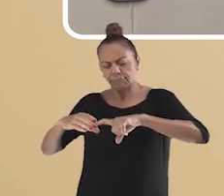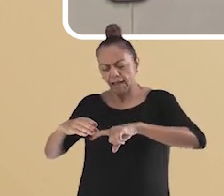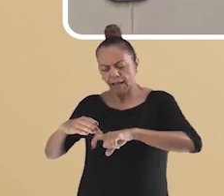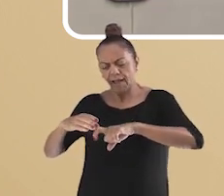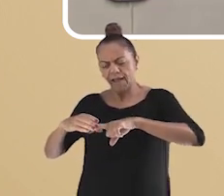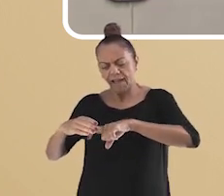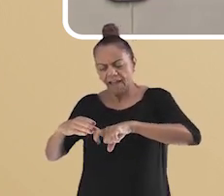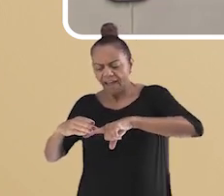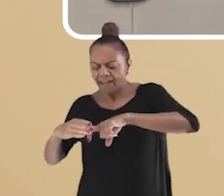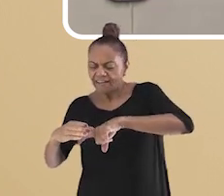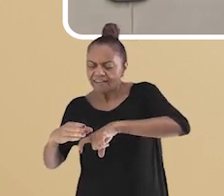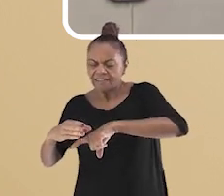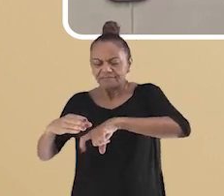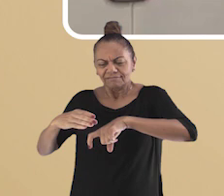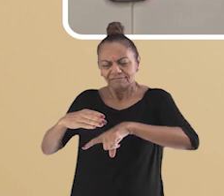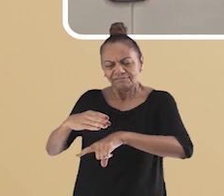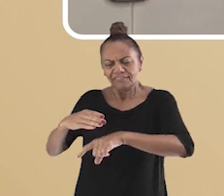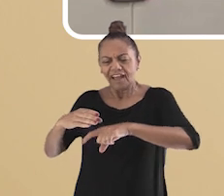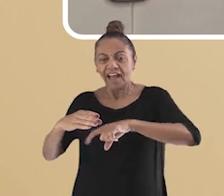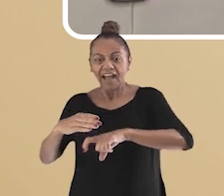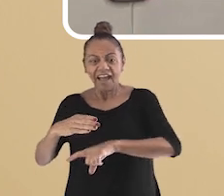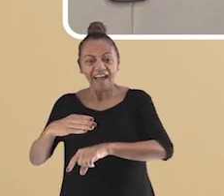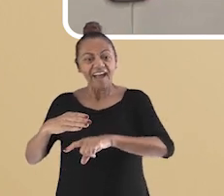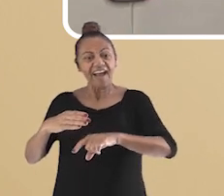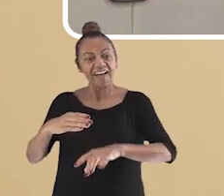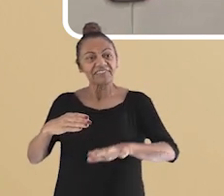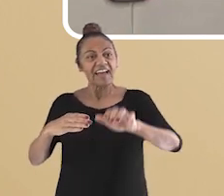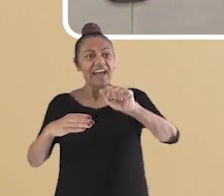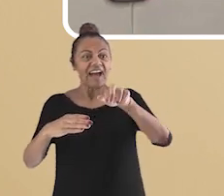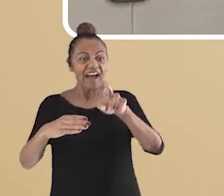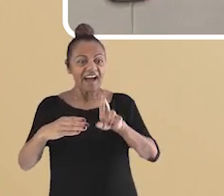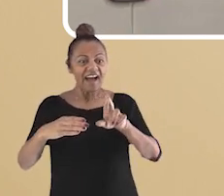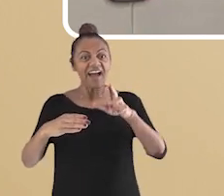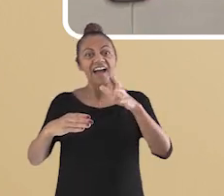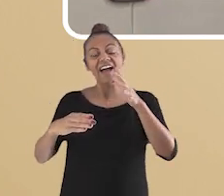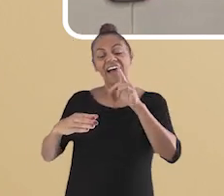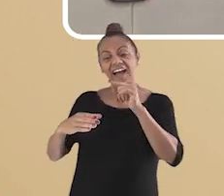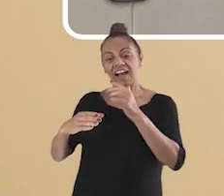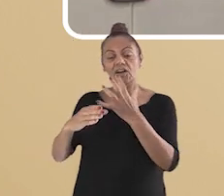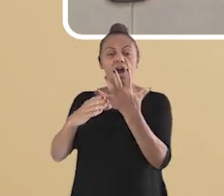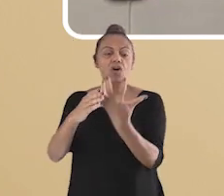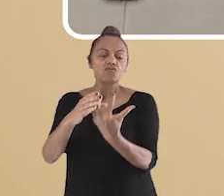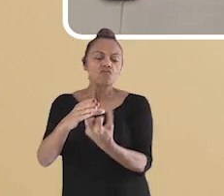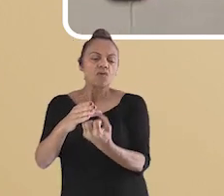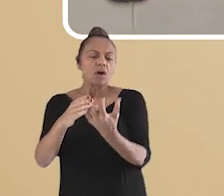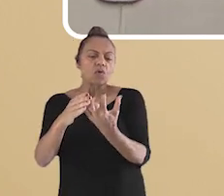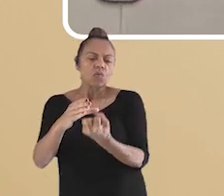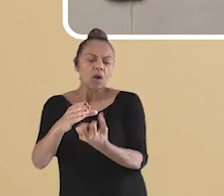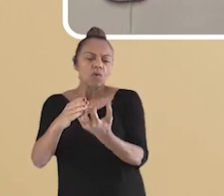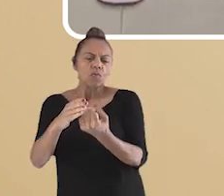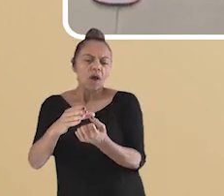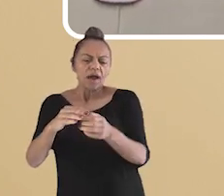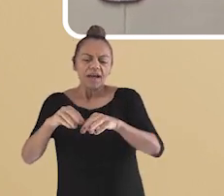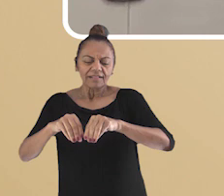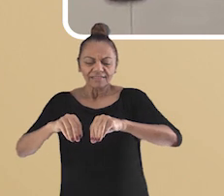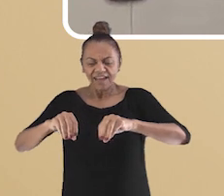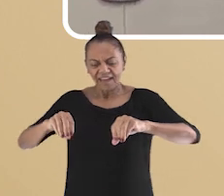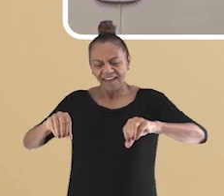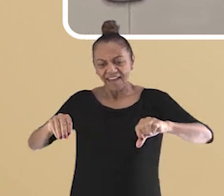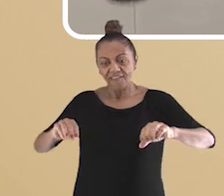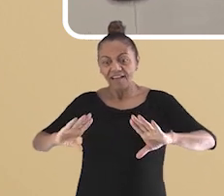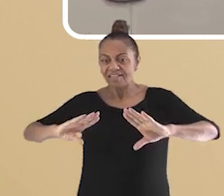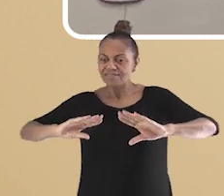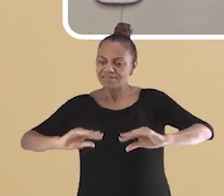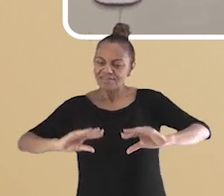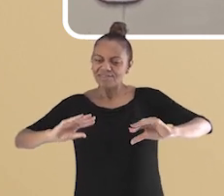cria espaços para o ar, a água e as raízes das plantas. Assim, a terra fica fofa, boa e saudável.